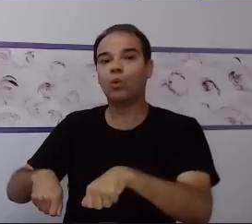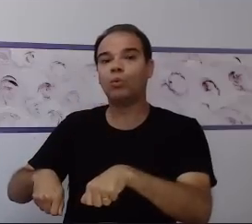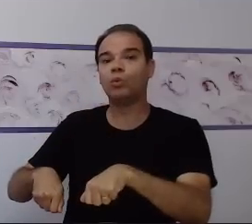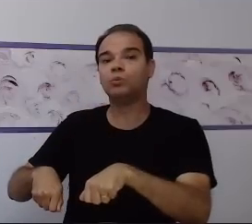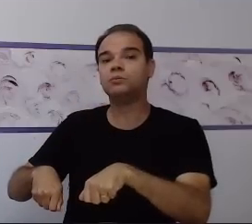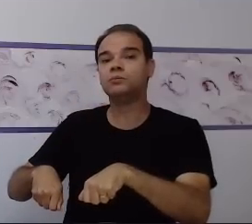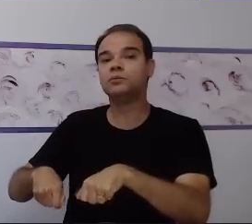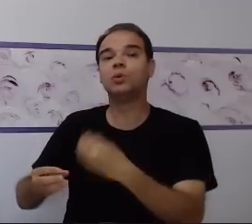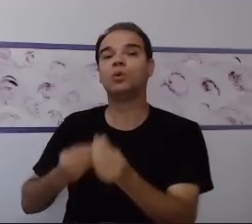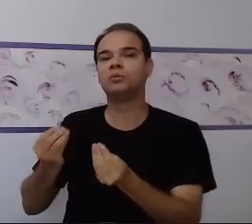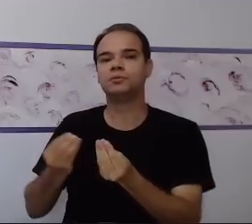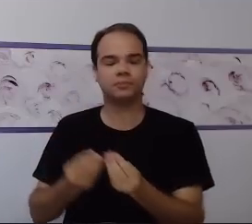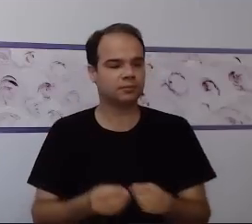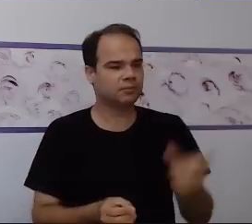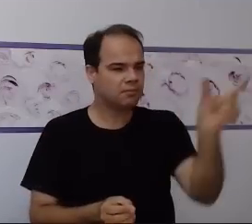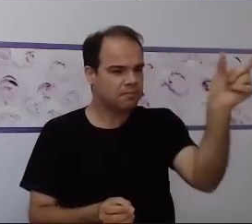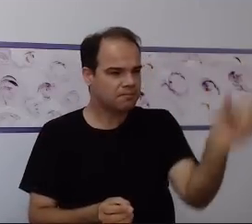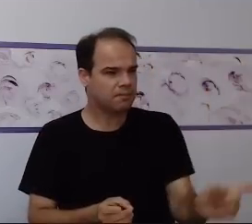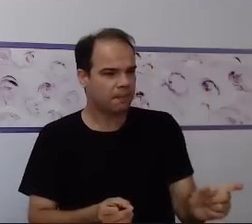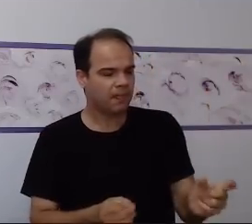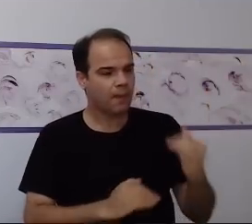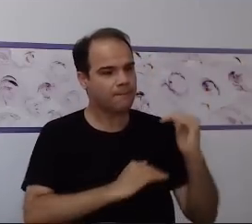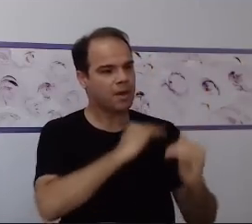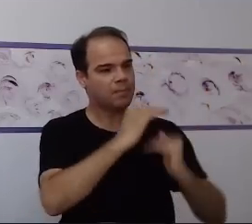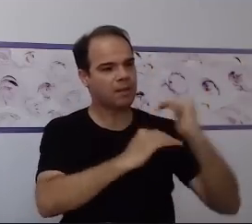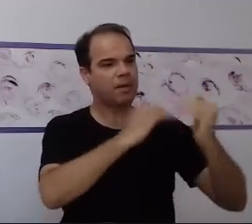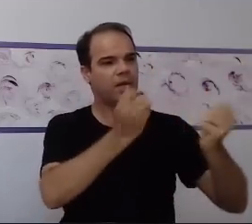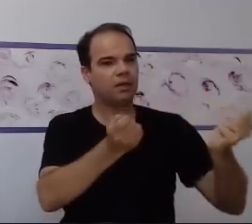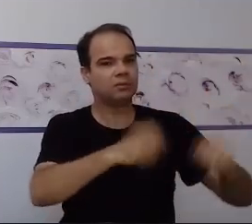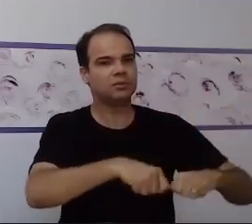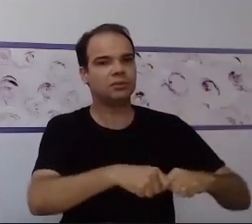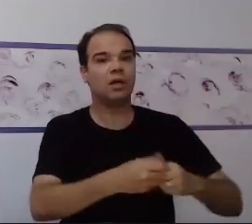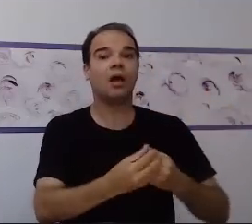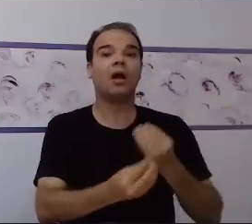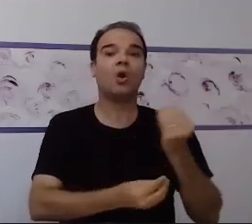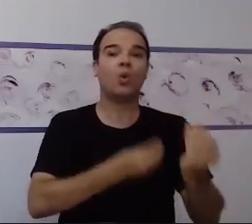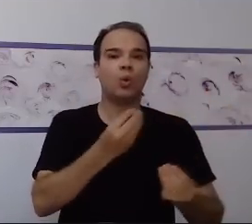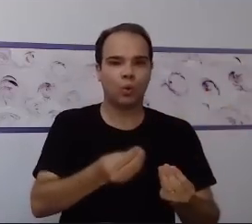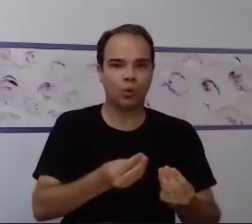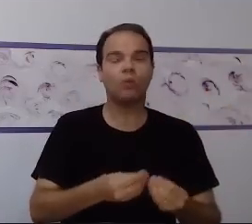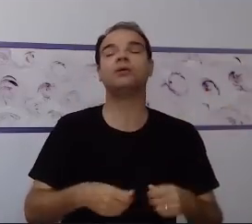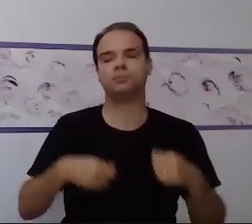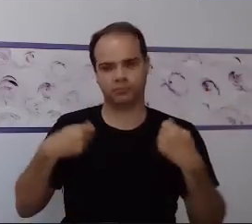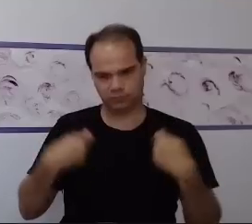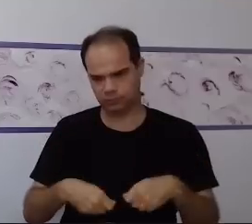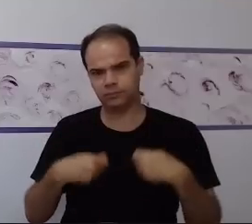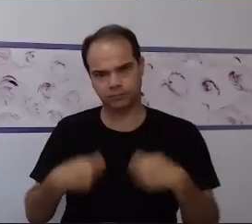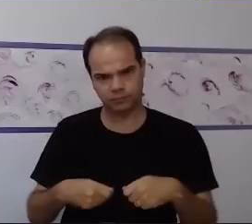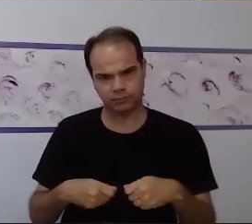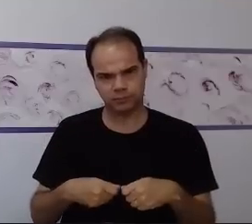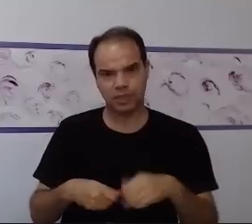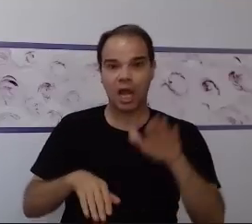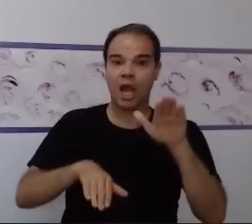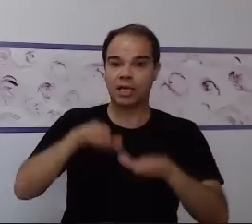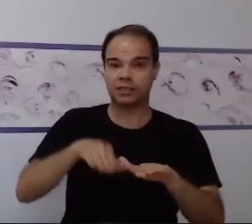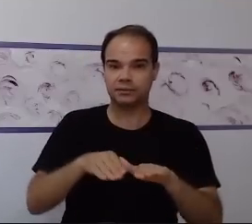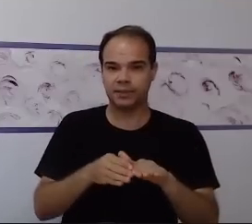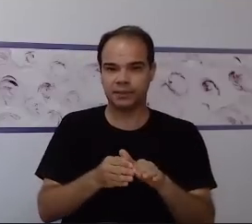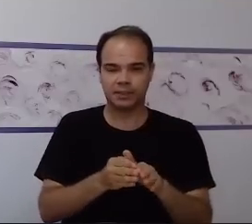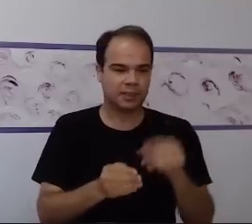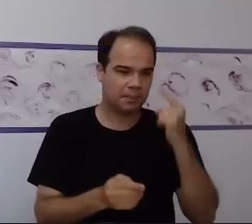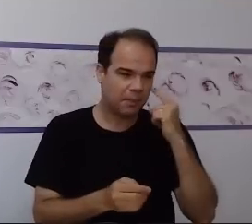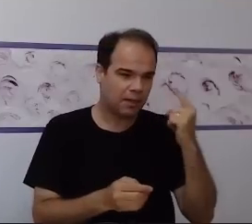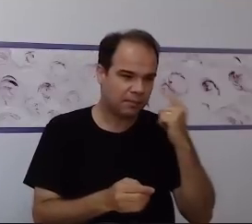que eu fiz para o aluno, para o indivíduo, para Joãozinho, ele não vai servir para a Mariazinha.